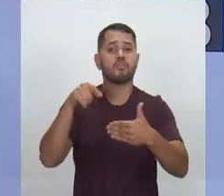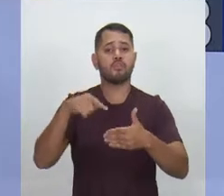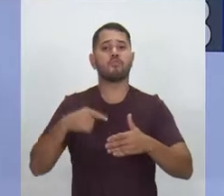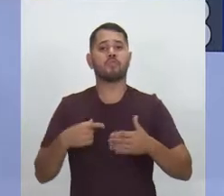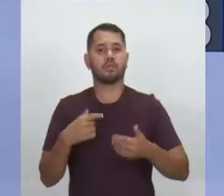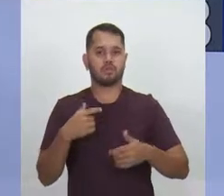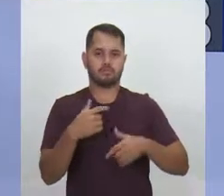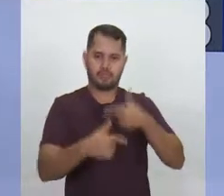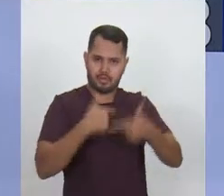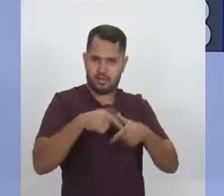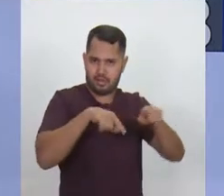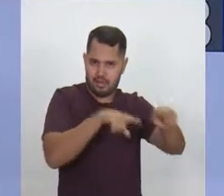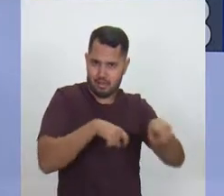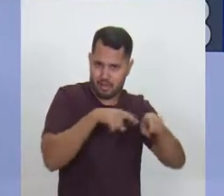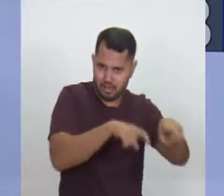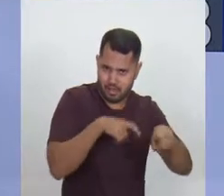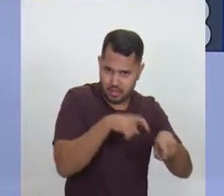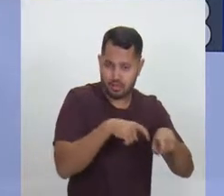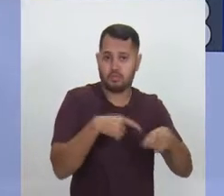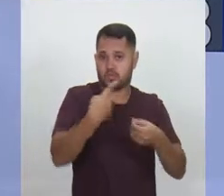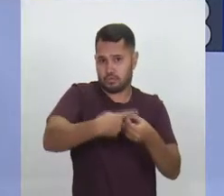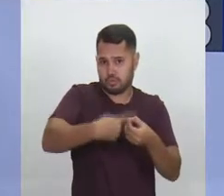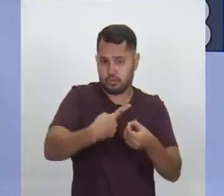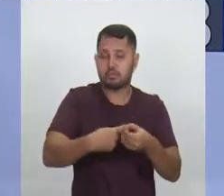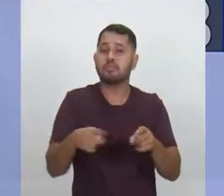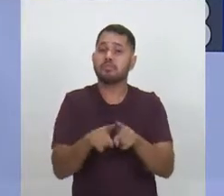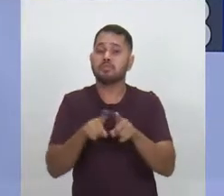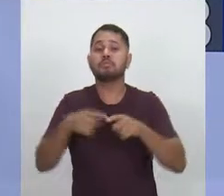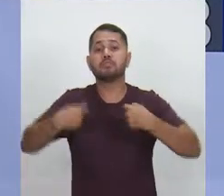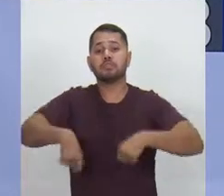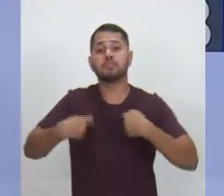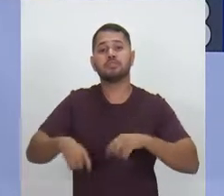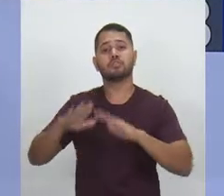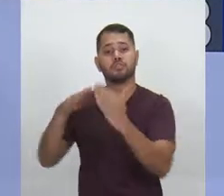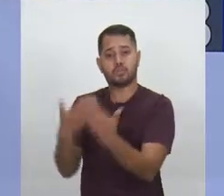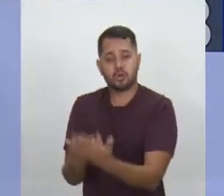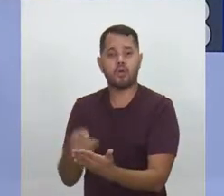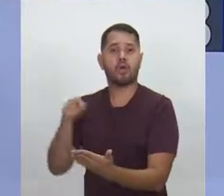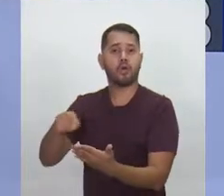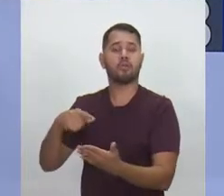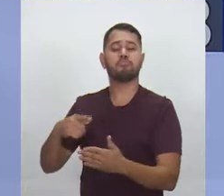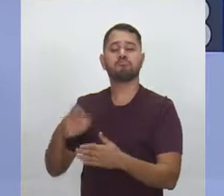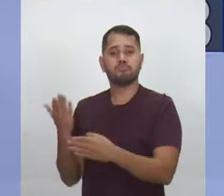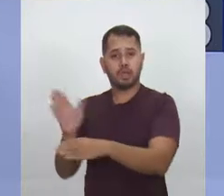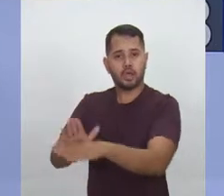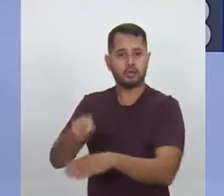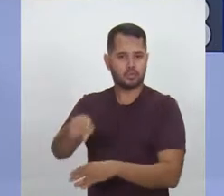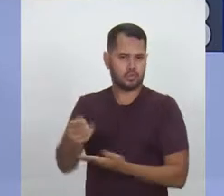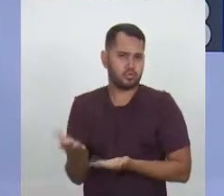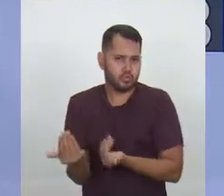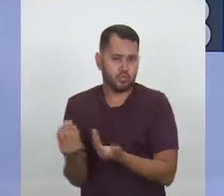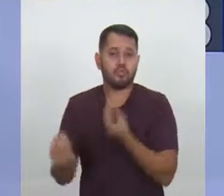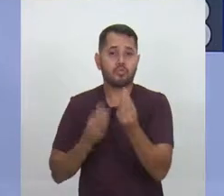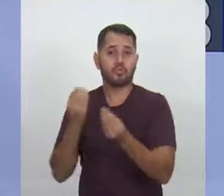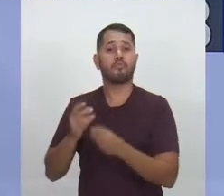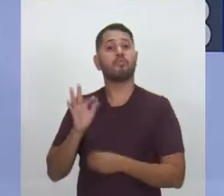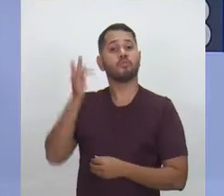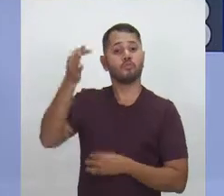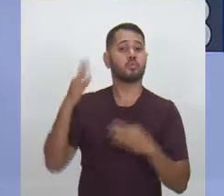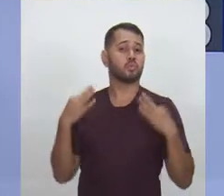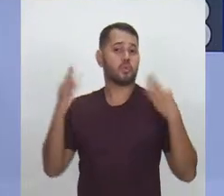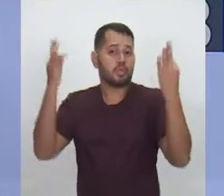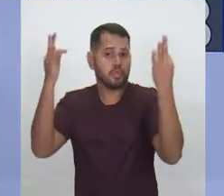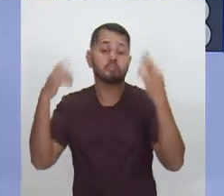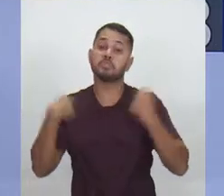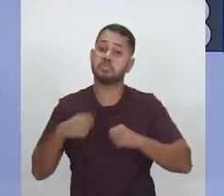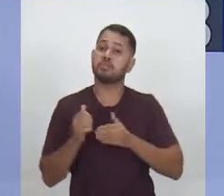agroindústria no interior do Estado do Amazonas. Mas nós vamos precisar também de escola que prepare o nosso jovem para o turismo. Nós vamos precisar de